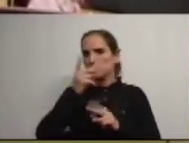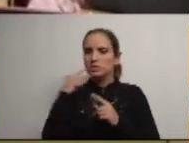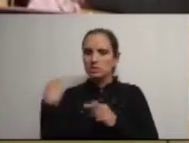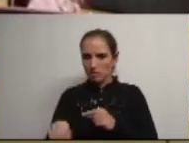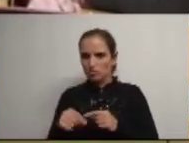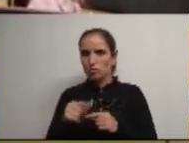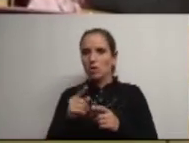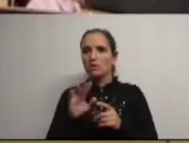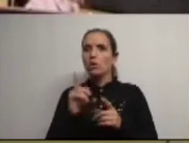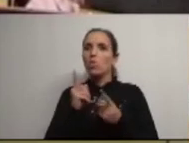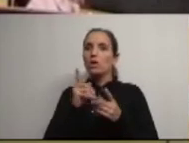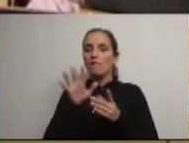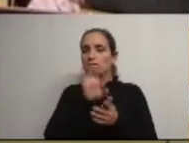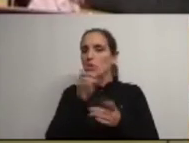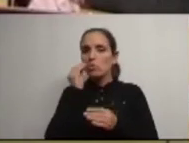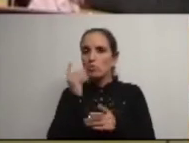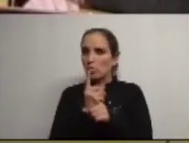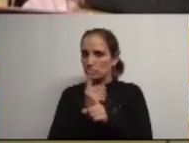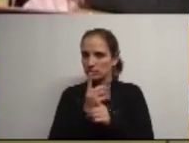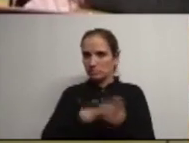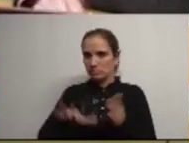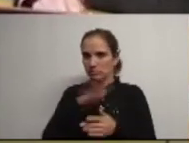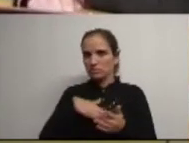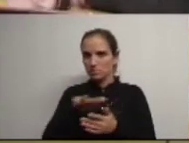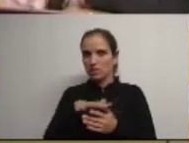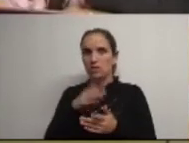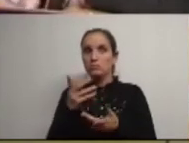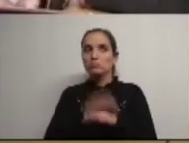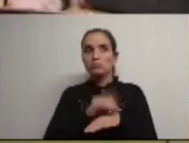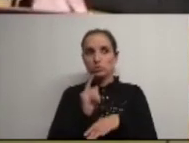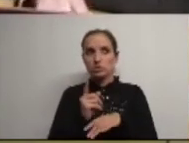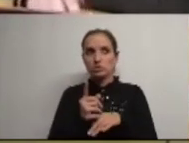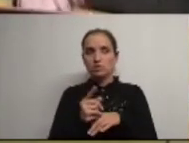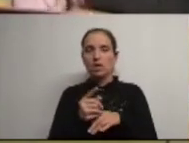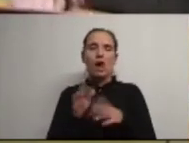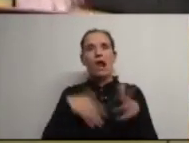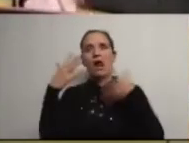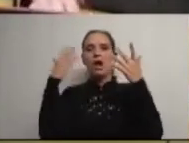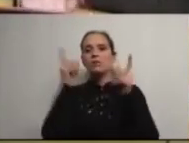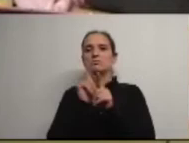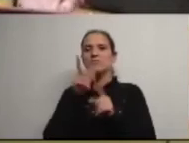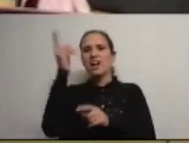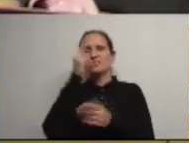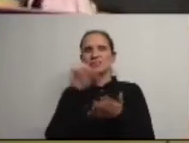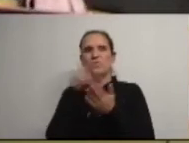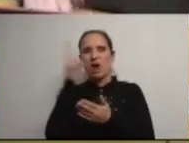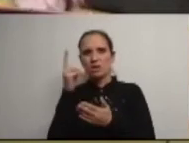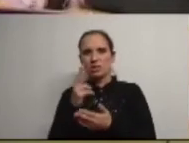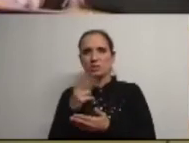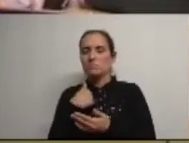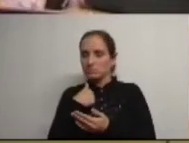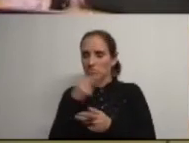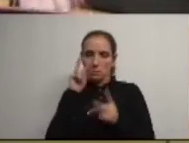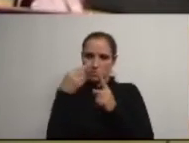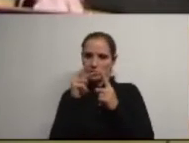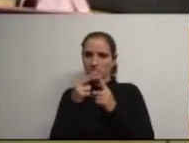quadro em que nos movimentamos por isso não façam alarde do centro de artes é na minha